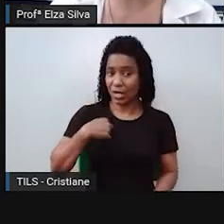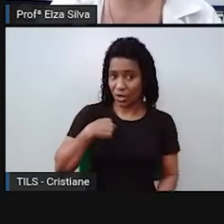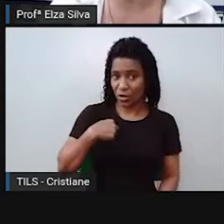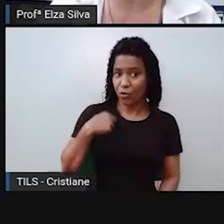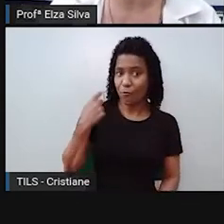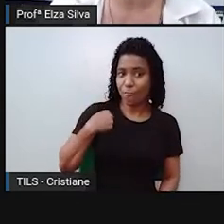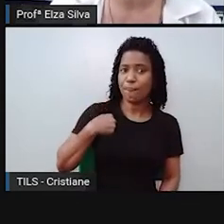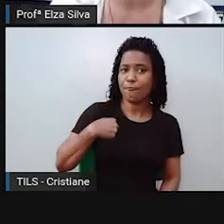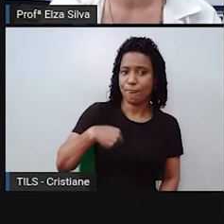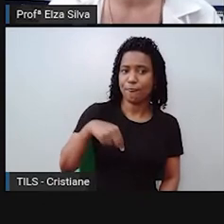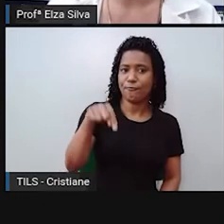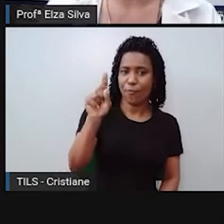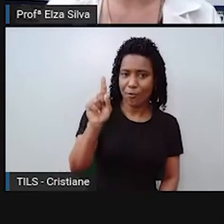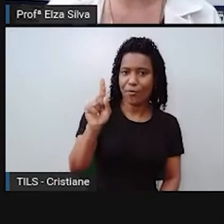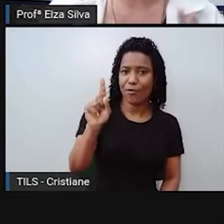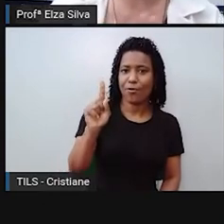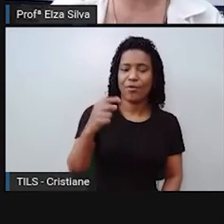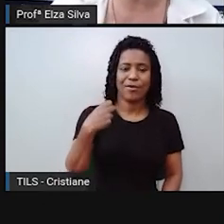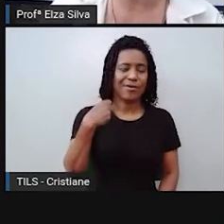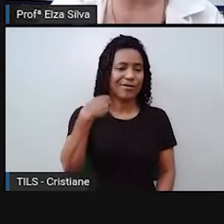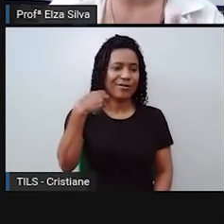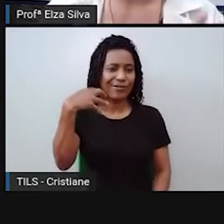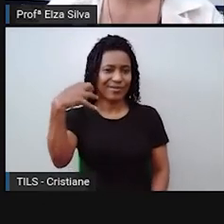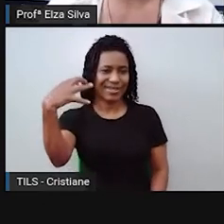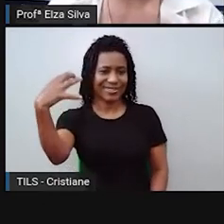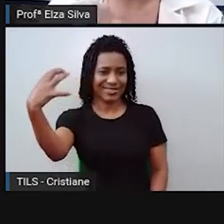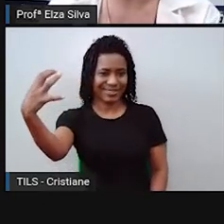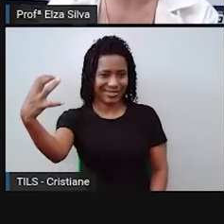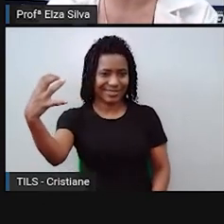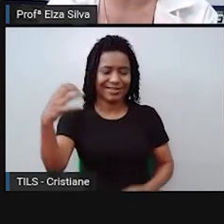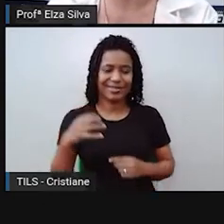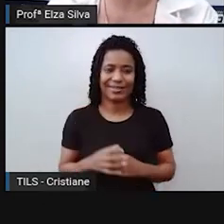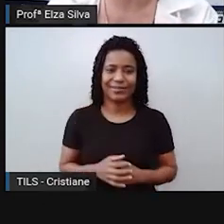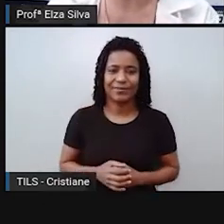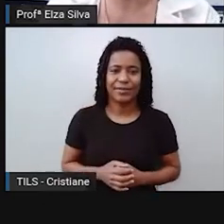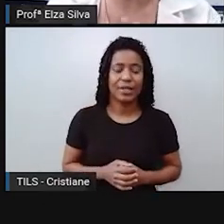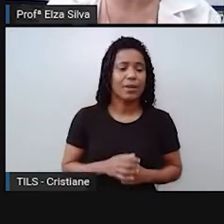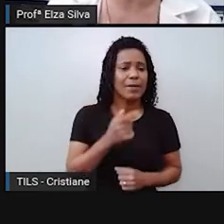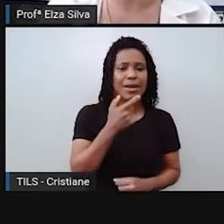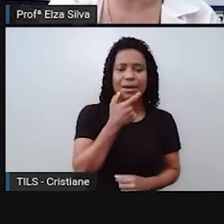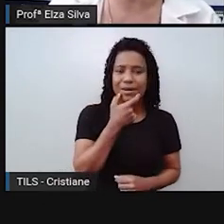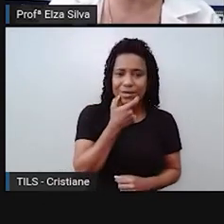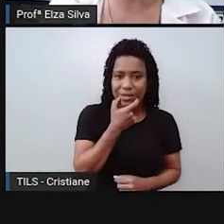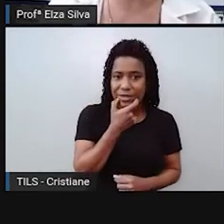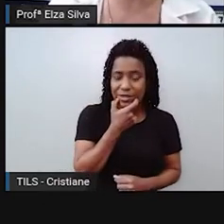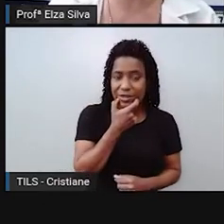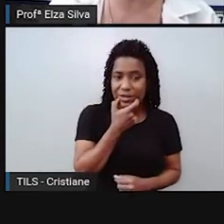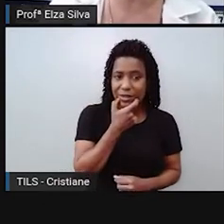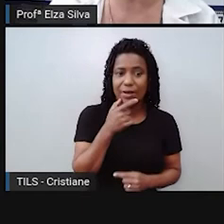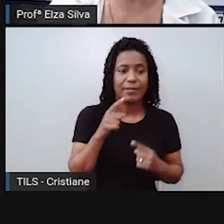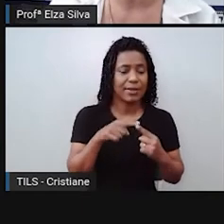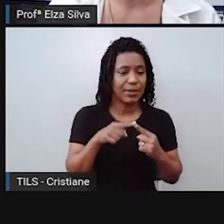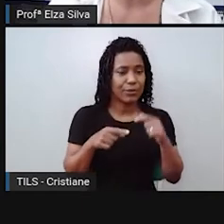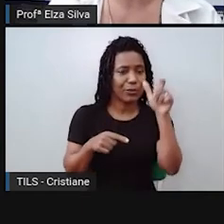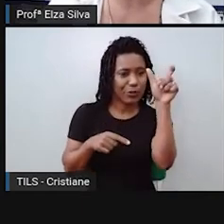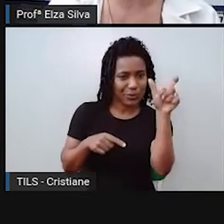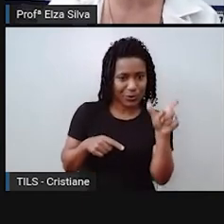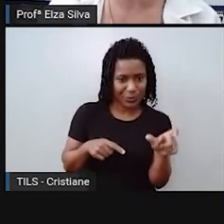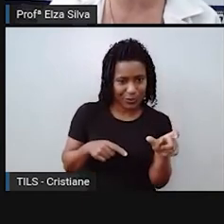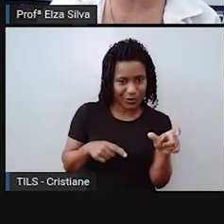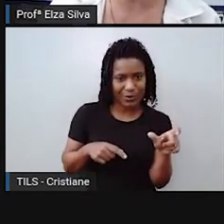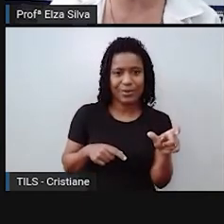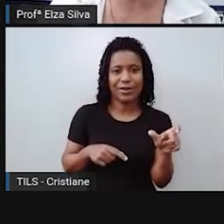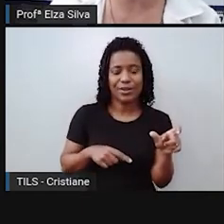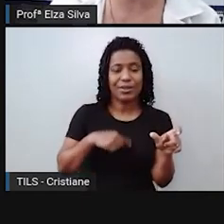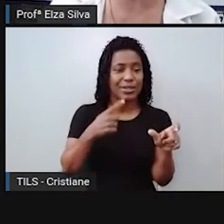viajar. Para construir esta estrutura em inglês, primeiro eu preciso do sujeito, depois